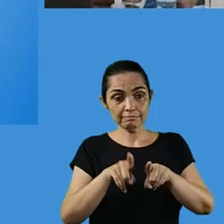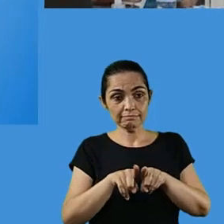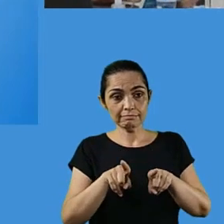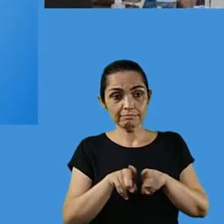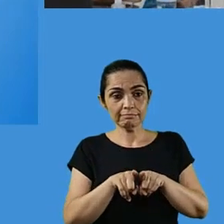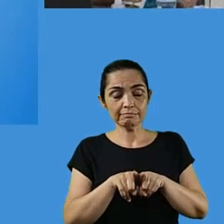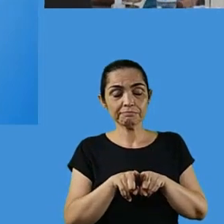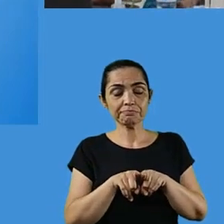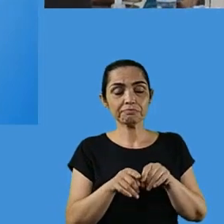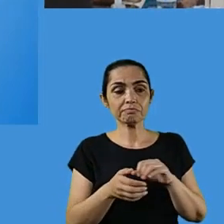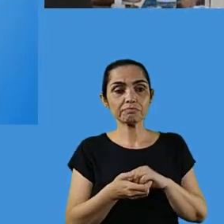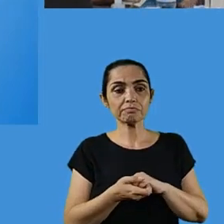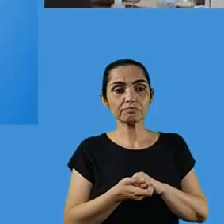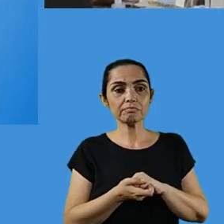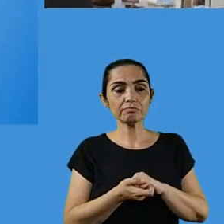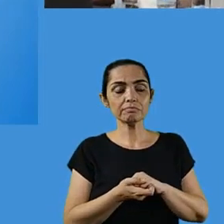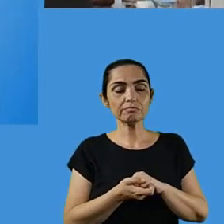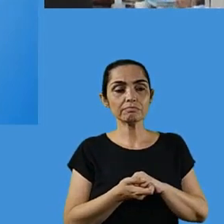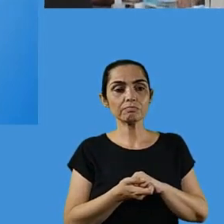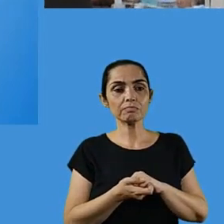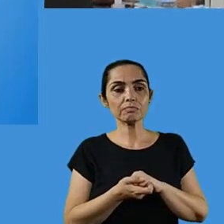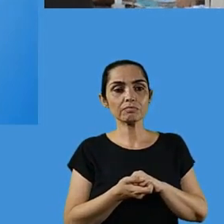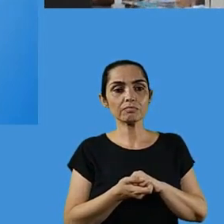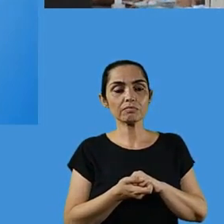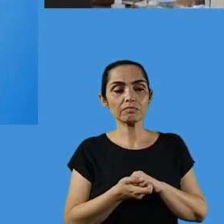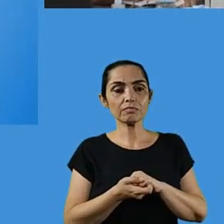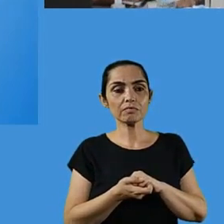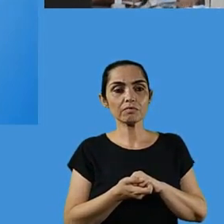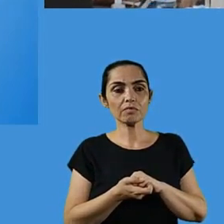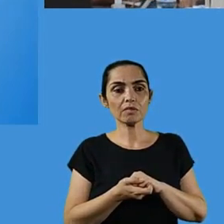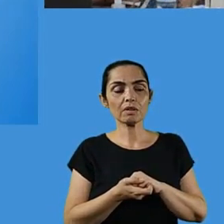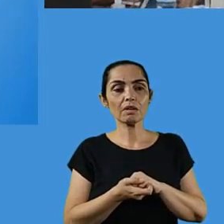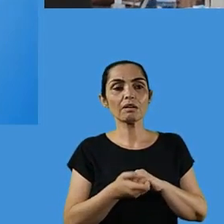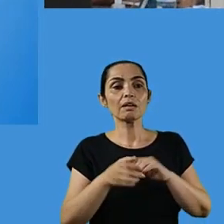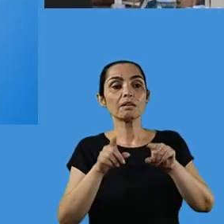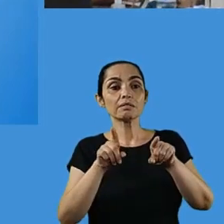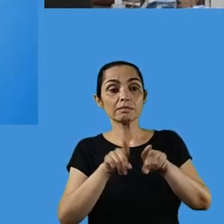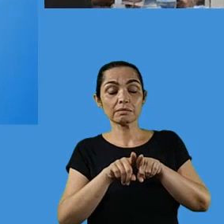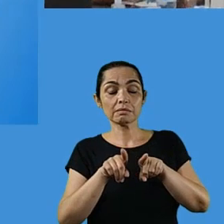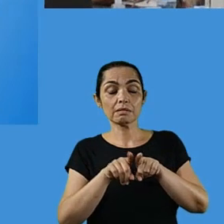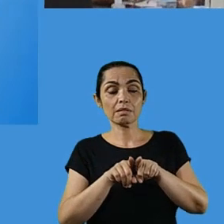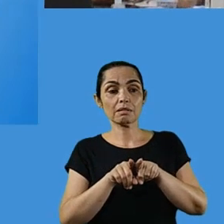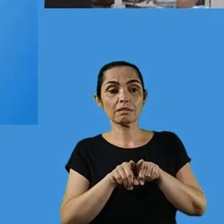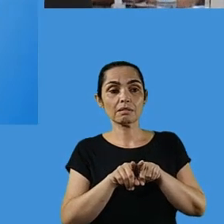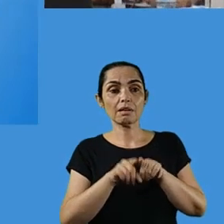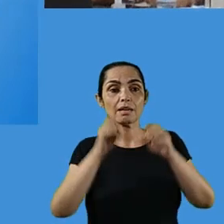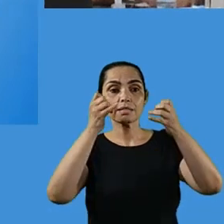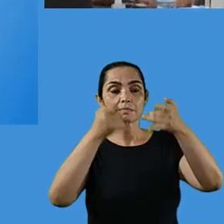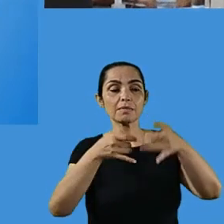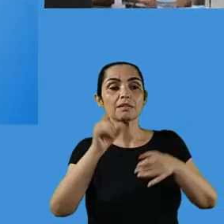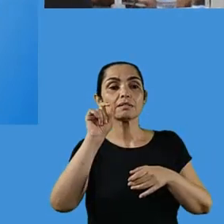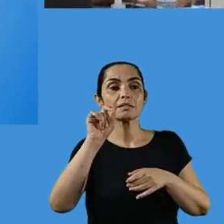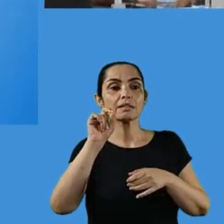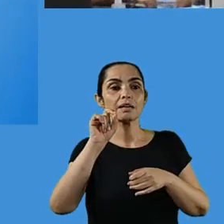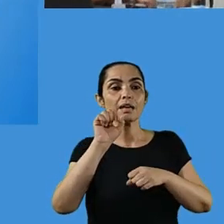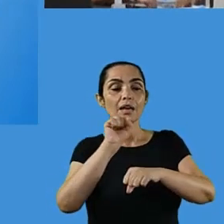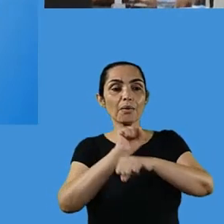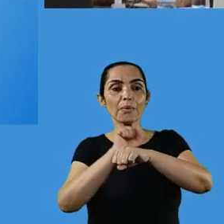acreditar mesmo sem saber o que virá. Então, eu peguei aqui a palavra do Capinejar, que é um